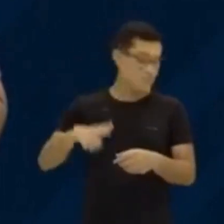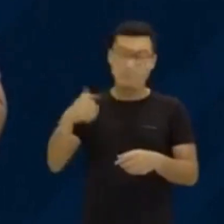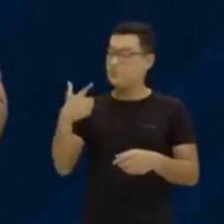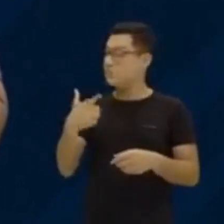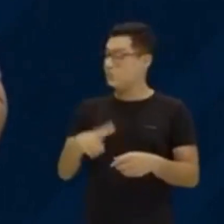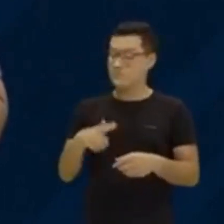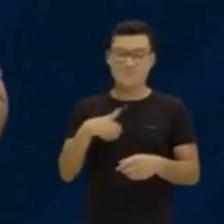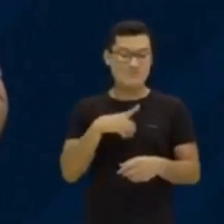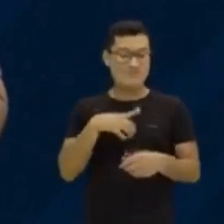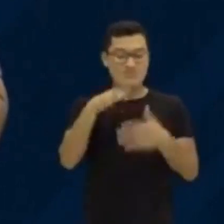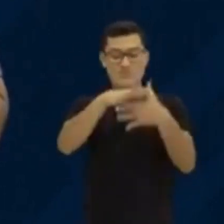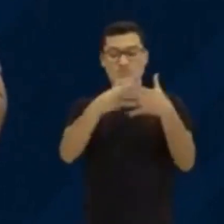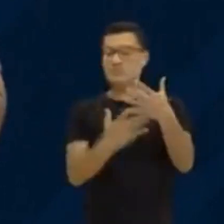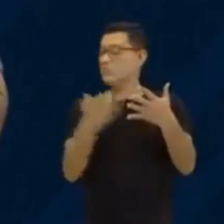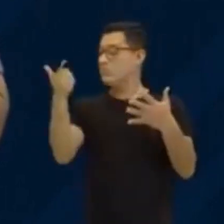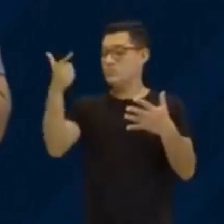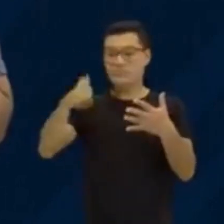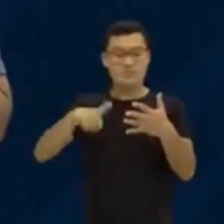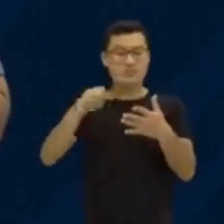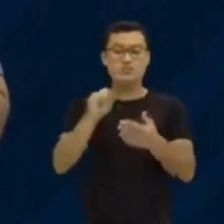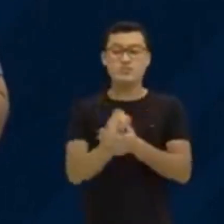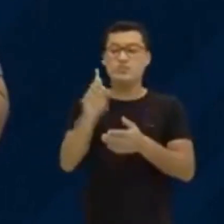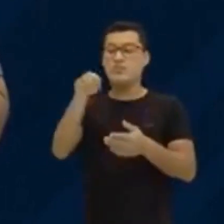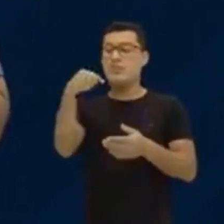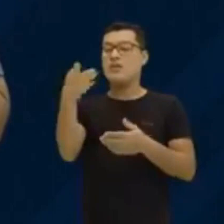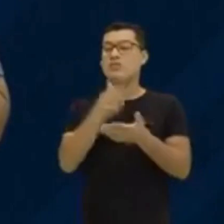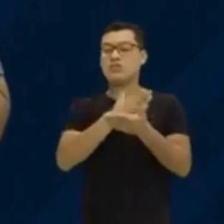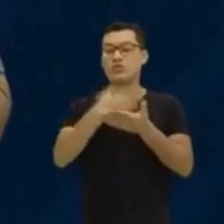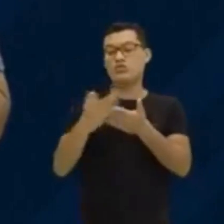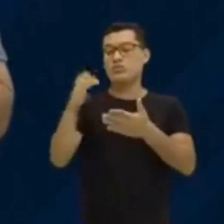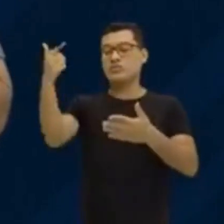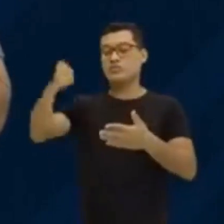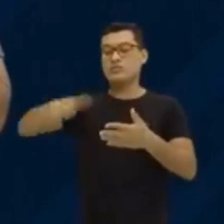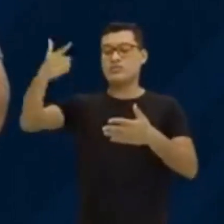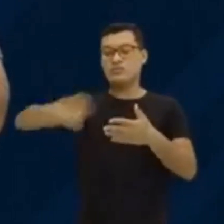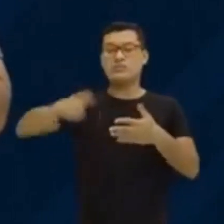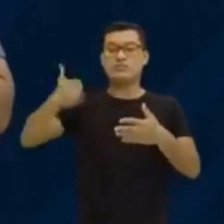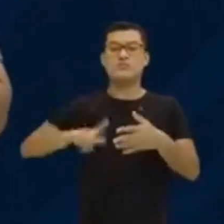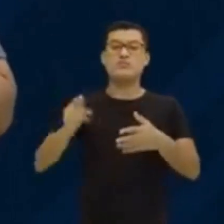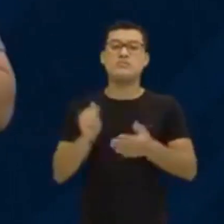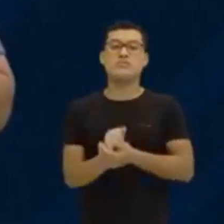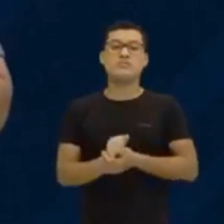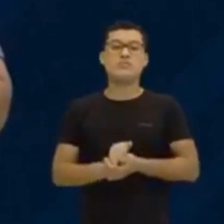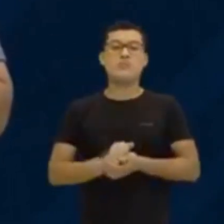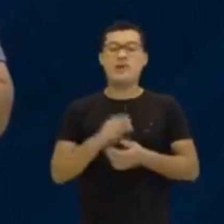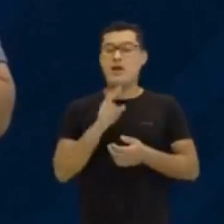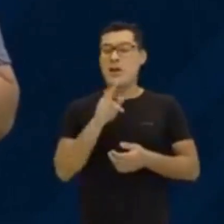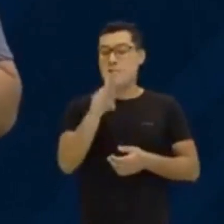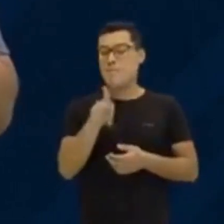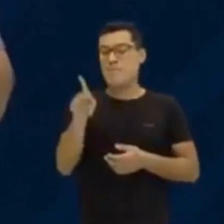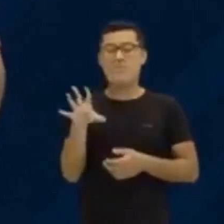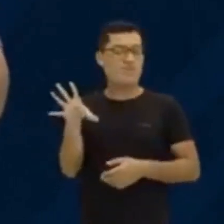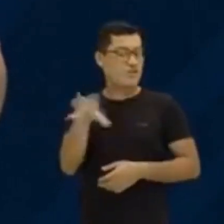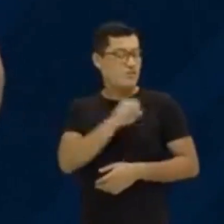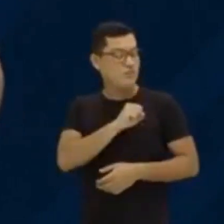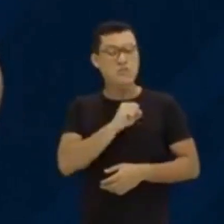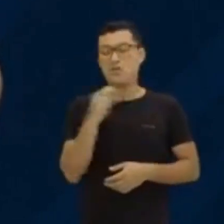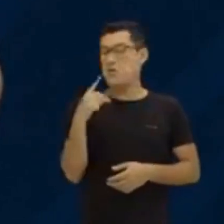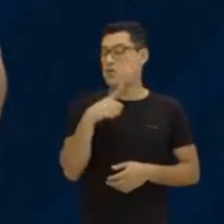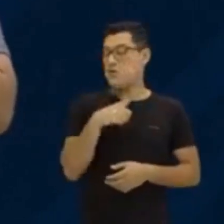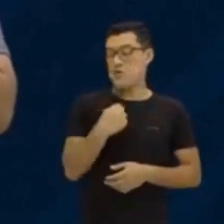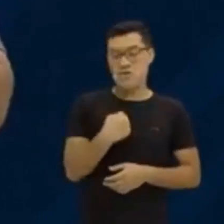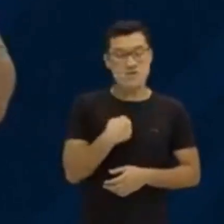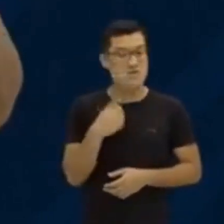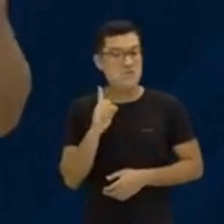Eu ainda vou ter elementos que não se repetem para depois começar a repetição. Aí, nessa hora, você vai dizer se achei bacana esse negócio, eu não lembrava dessa parte de